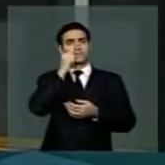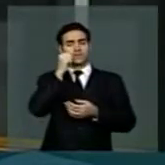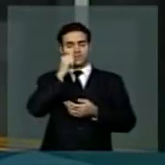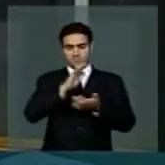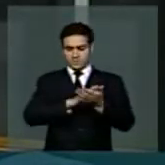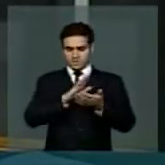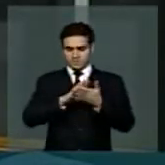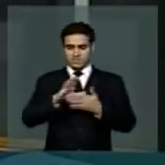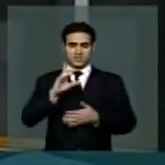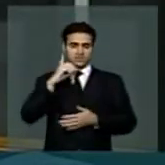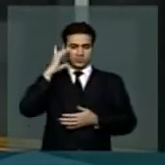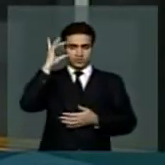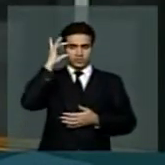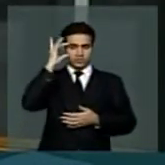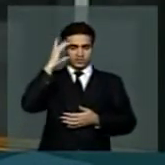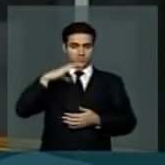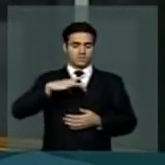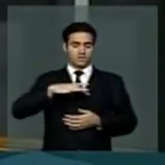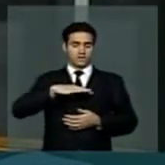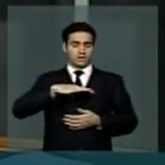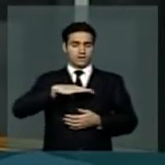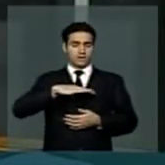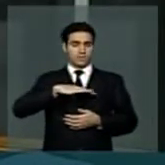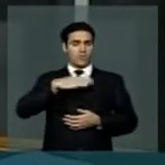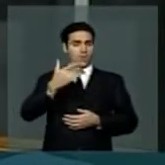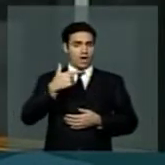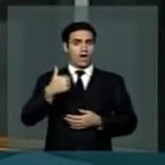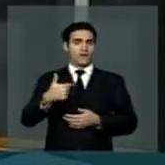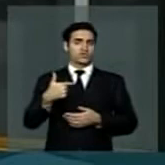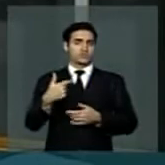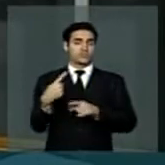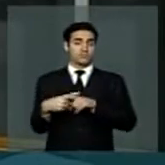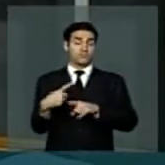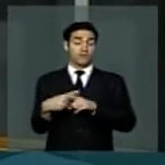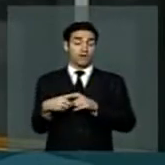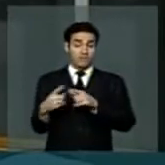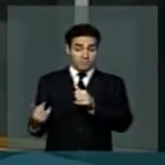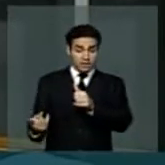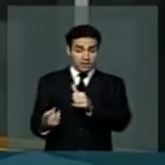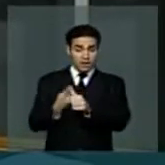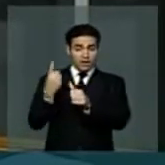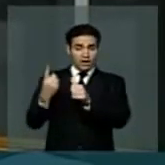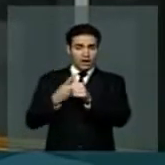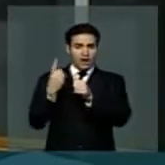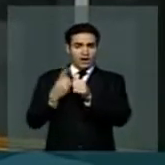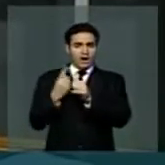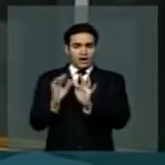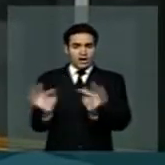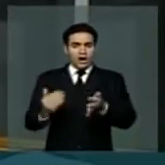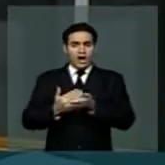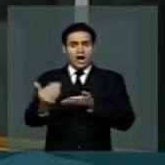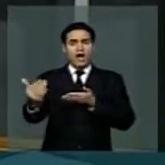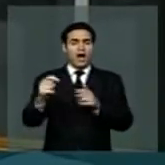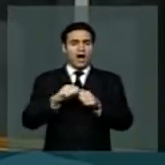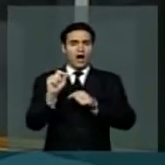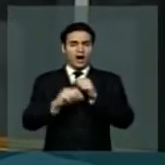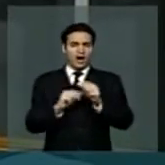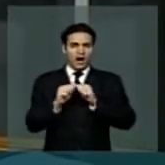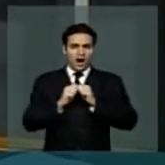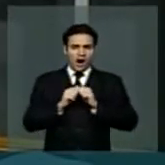diga de passagem, da presidente Dilma, de ter tomado as primeiras medidas de extraordinário